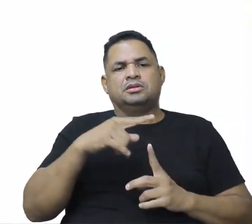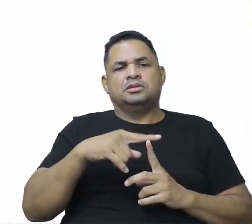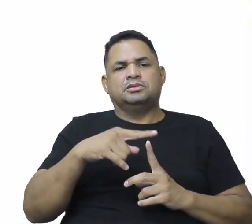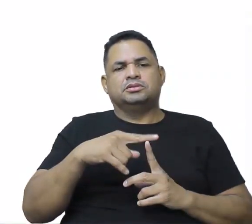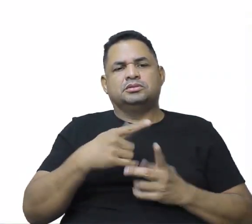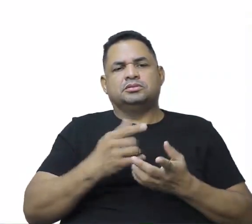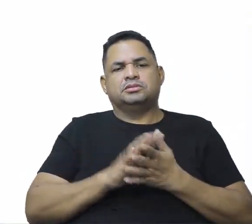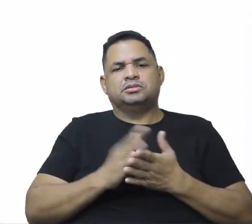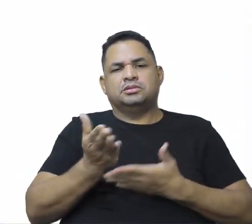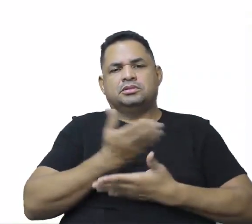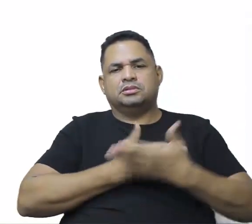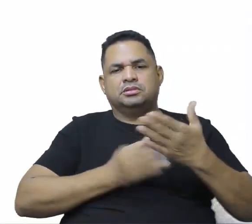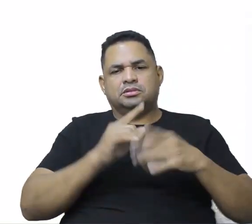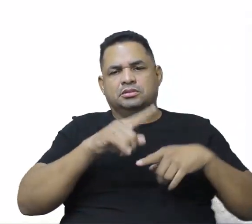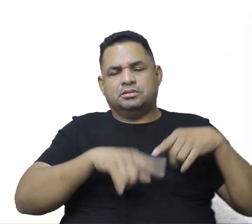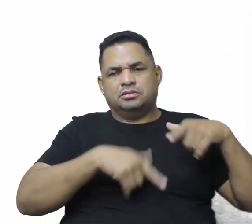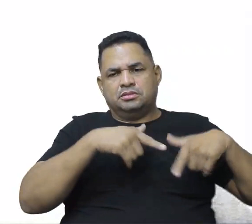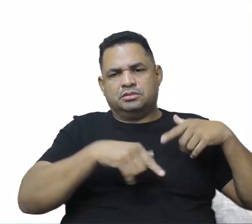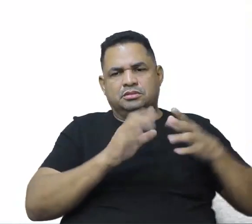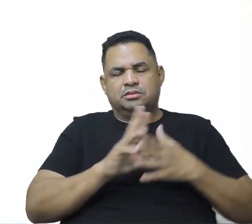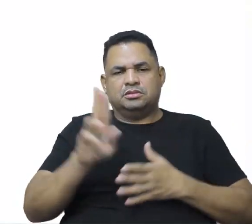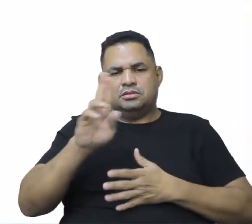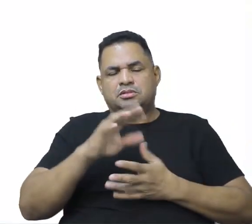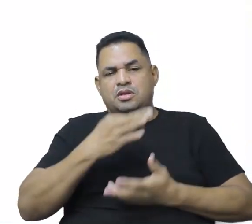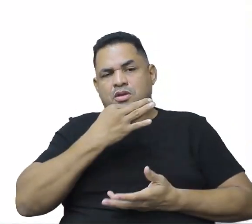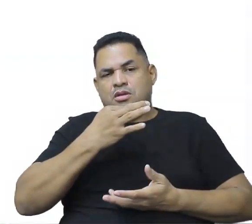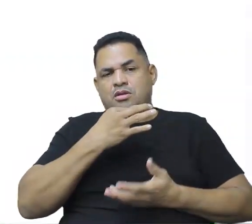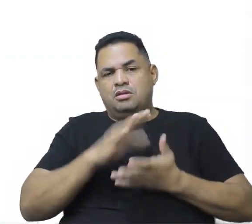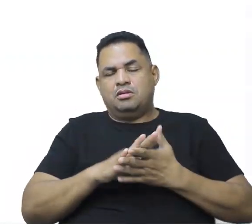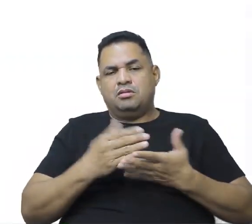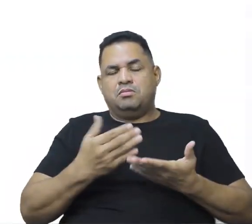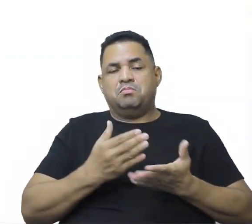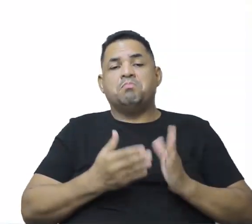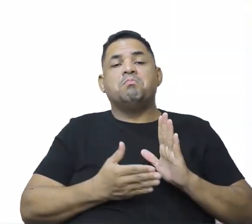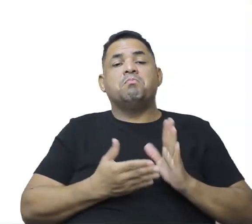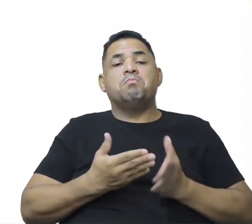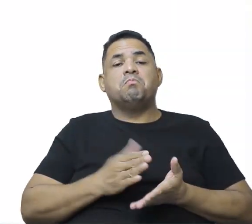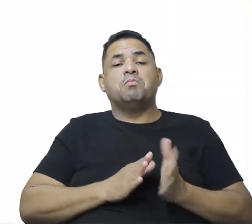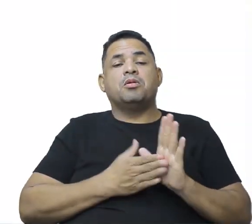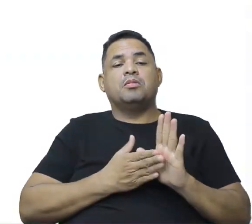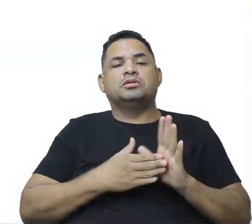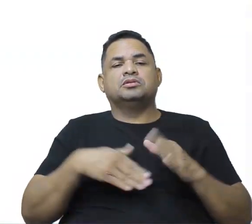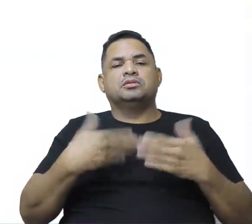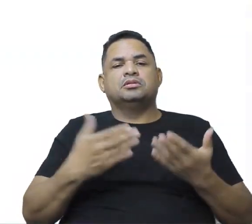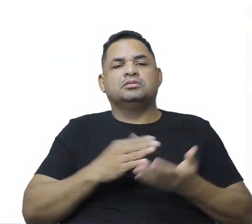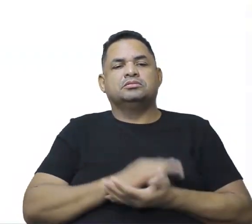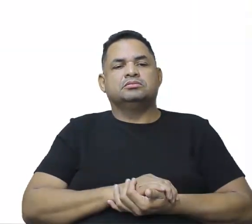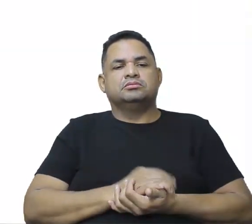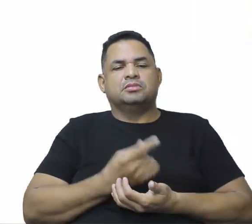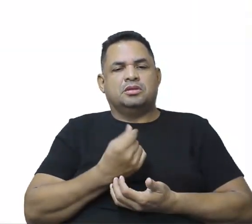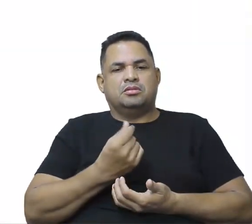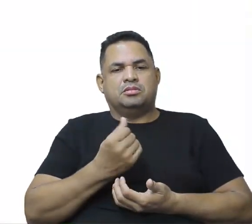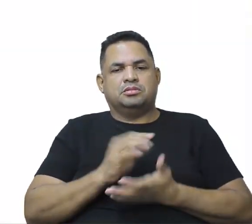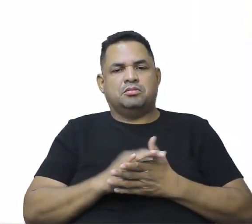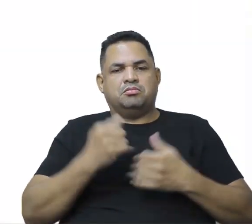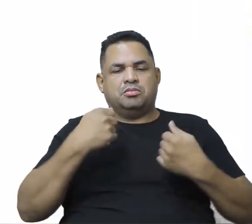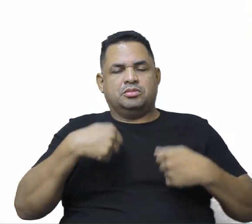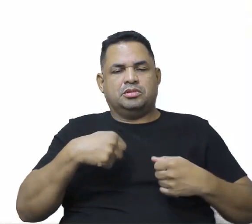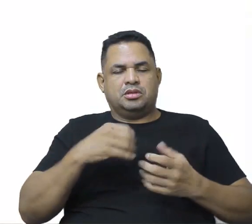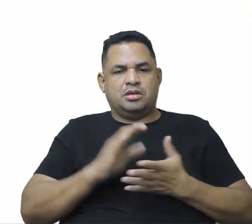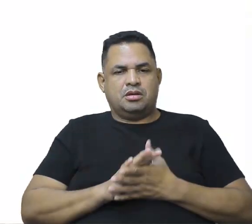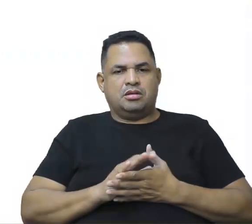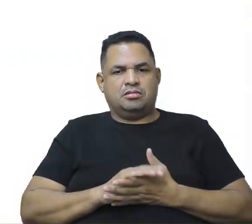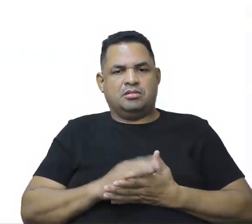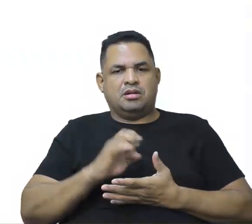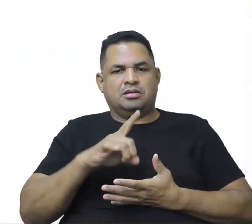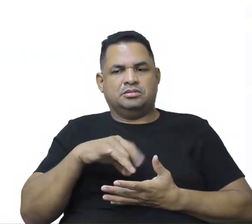produção e consumo discutido no texto pressupõe o aumento do poder aquisitivo? Não, não tem nada a ver com isso, não